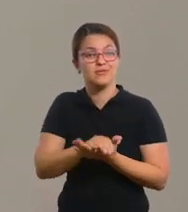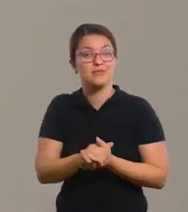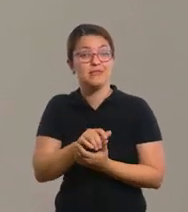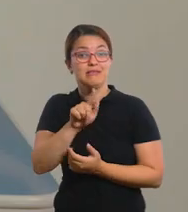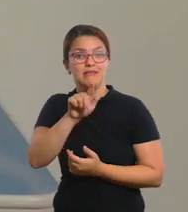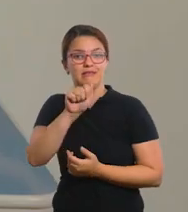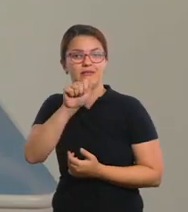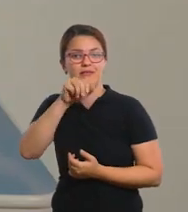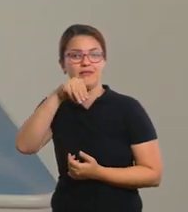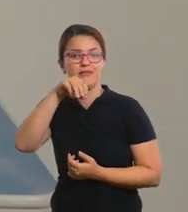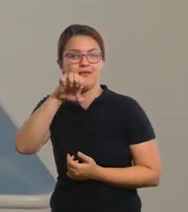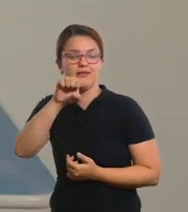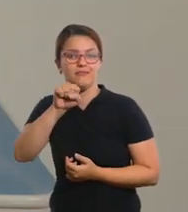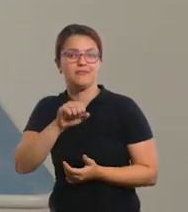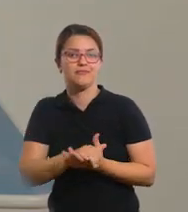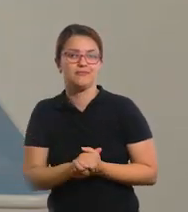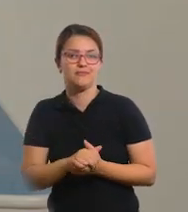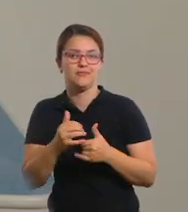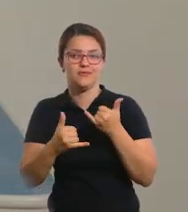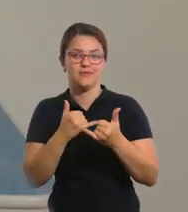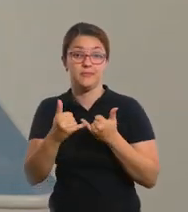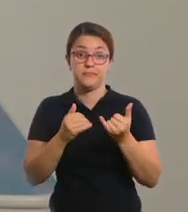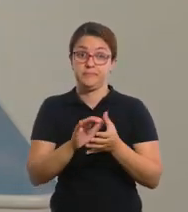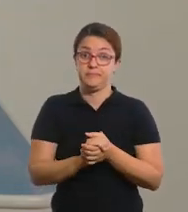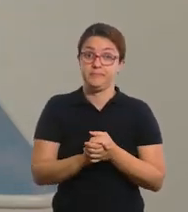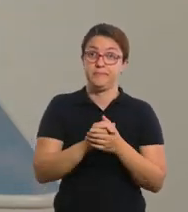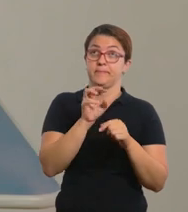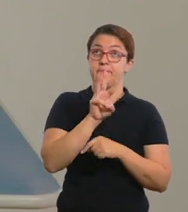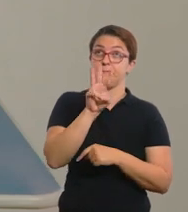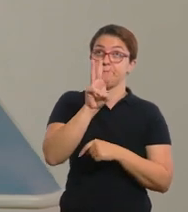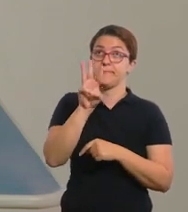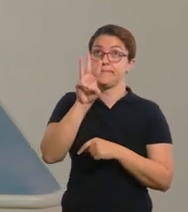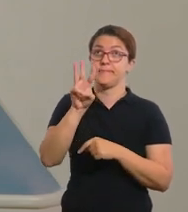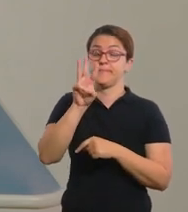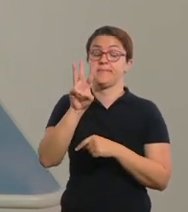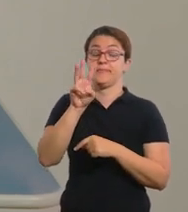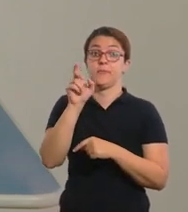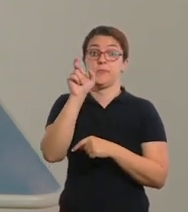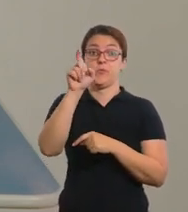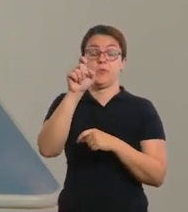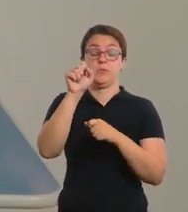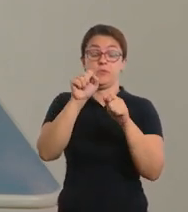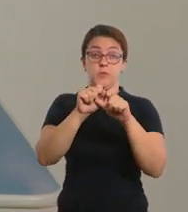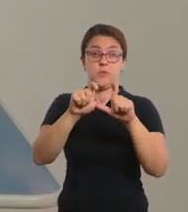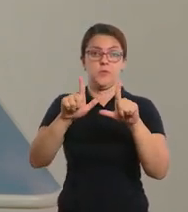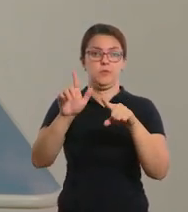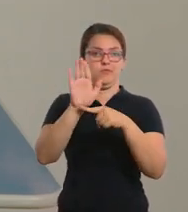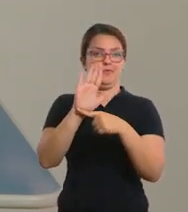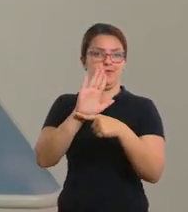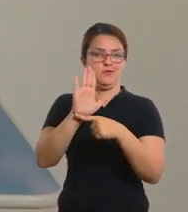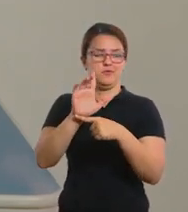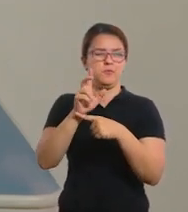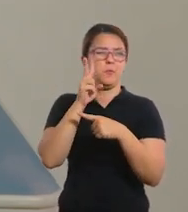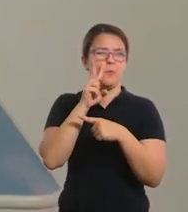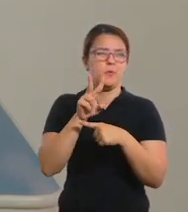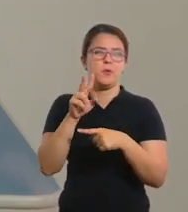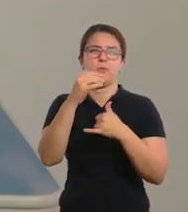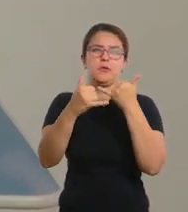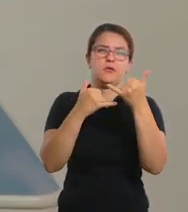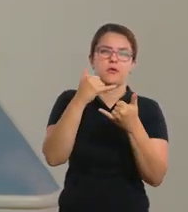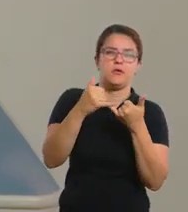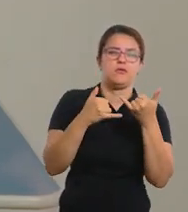e jogos. Então vocês vão acessar o vídeo para rever os brinquedos e as brincadeiras e vão trabalhar esse